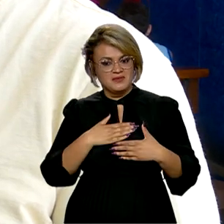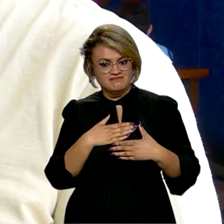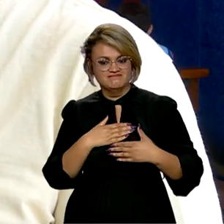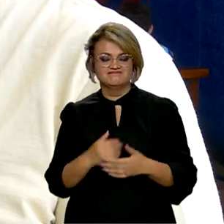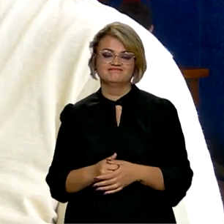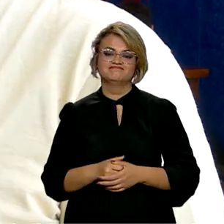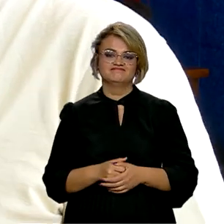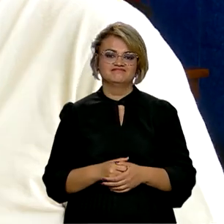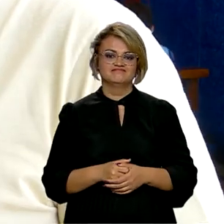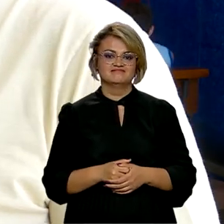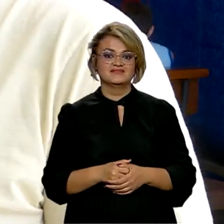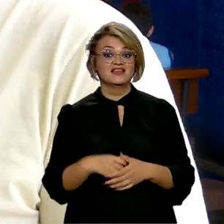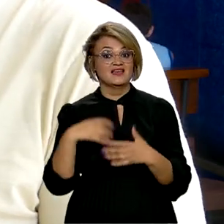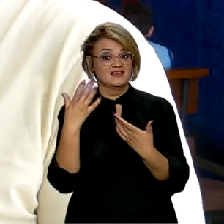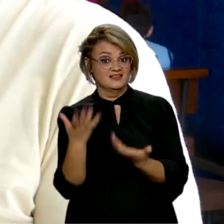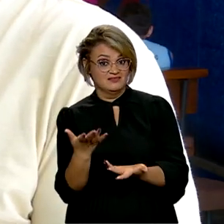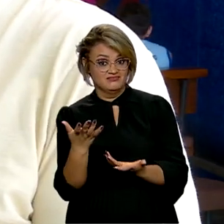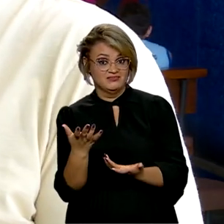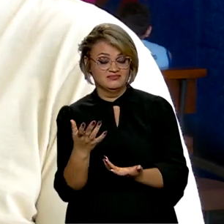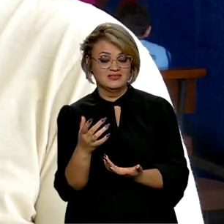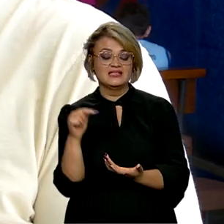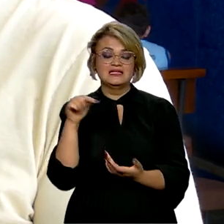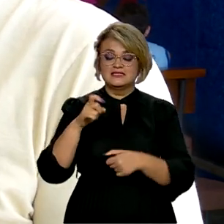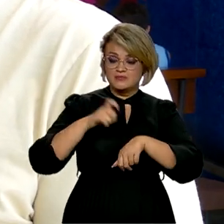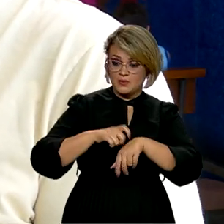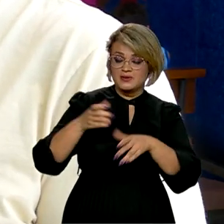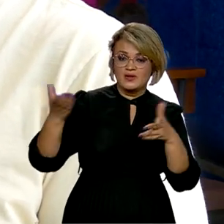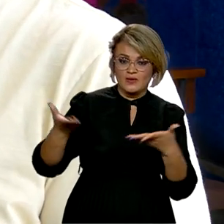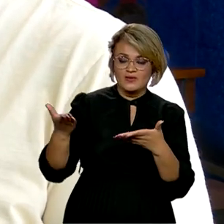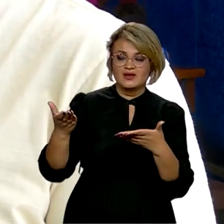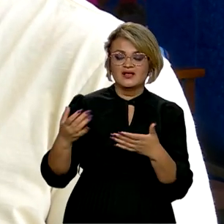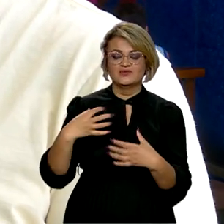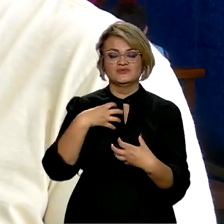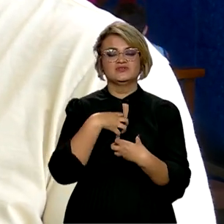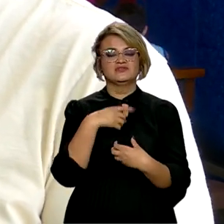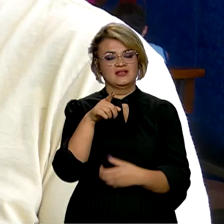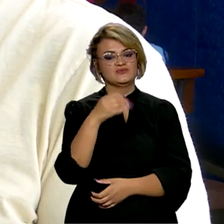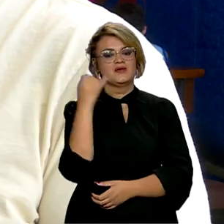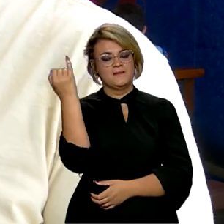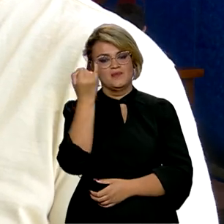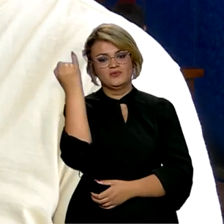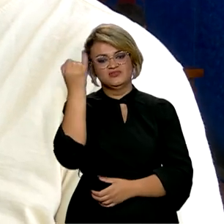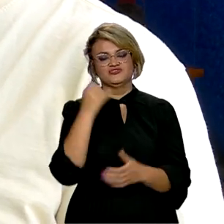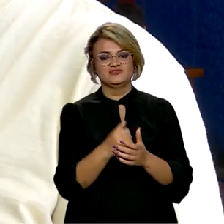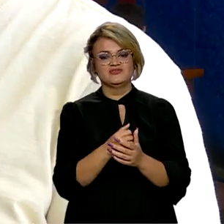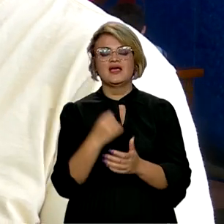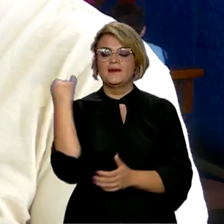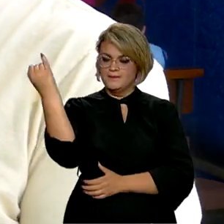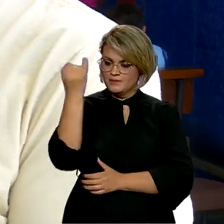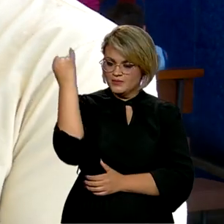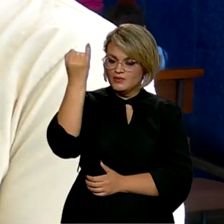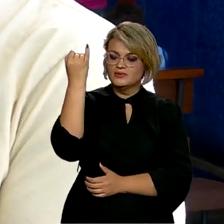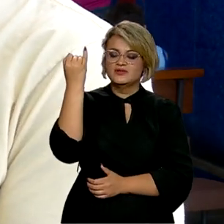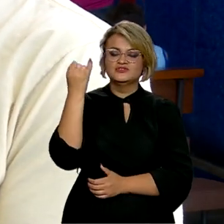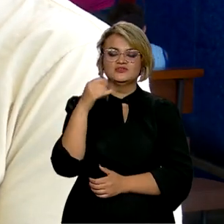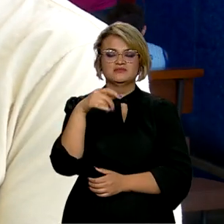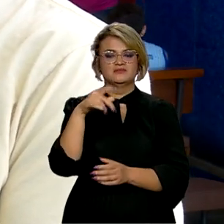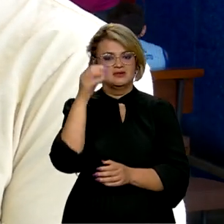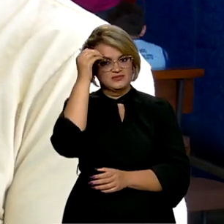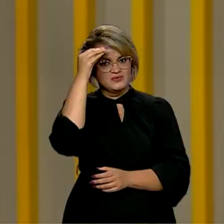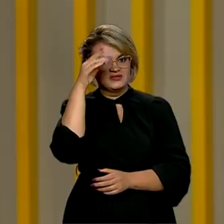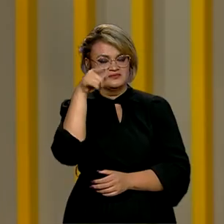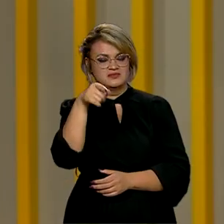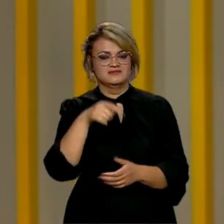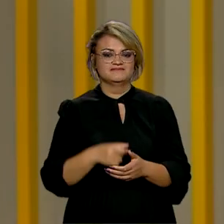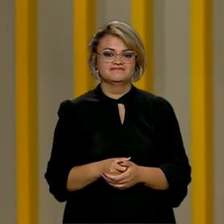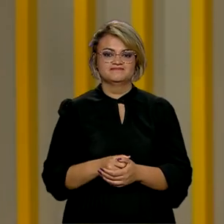dele. Então, a partir desse momento, eu começo a dar importância, relevância a esse conhecimento.